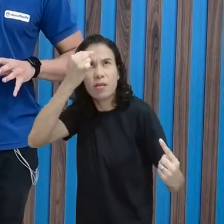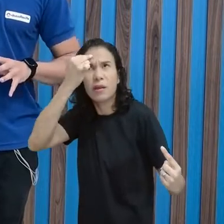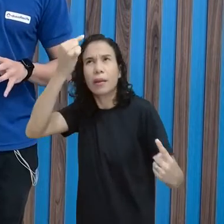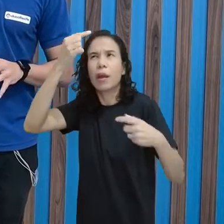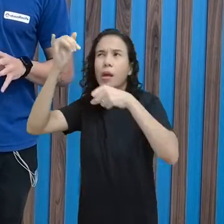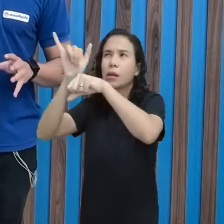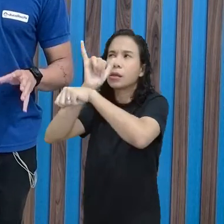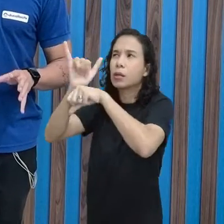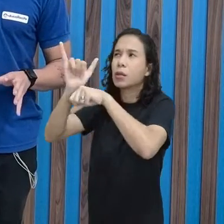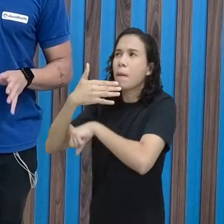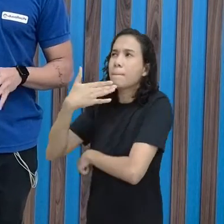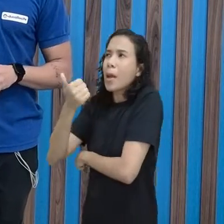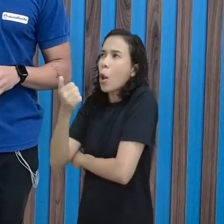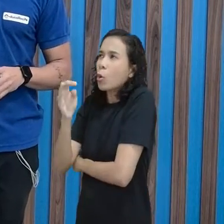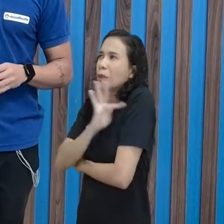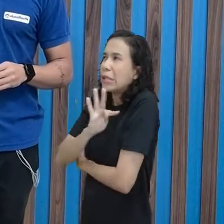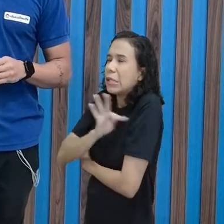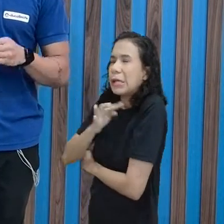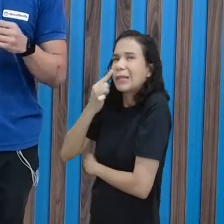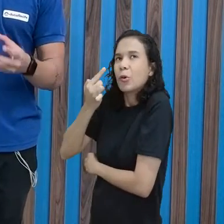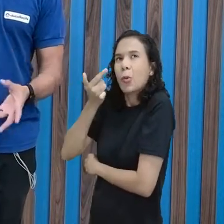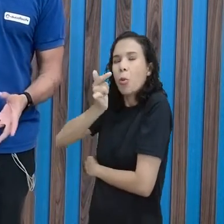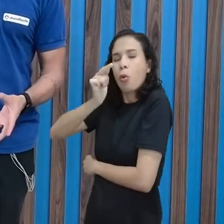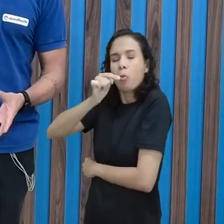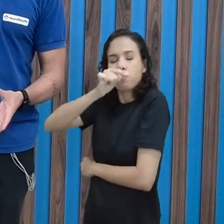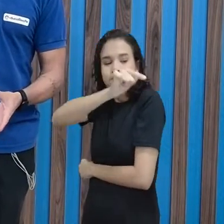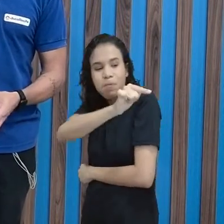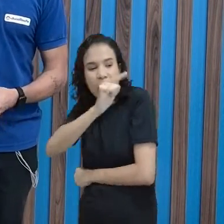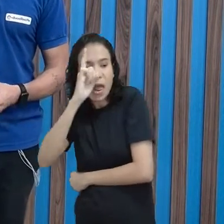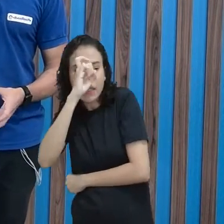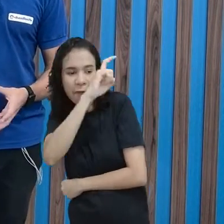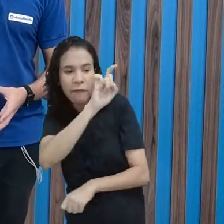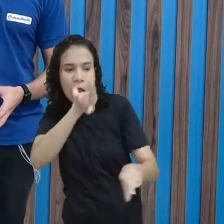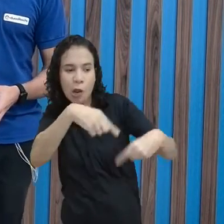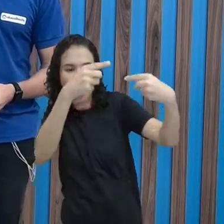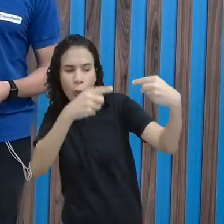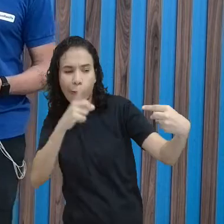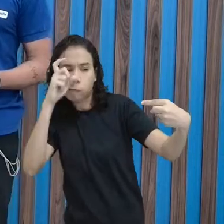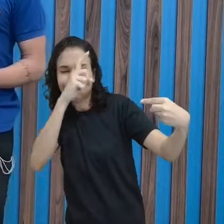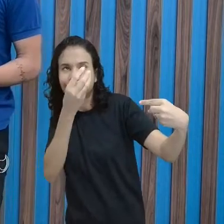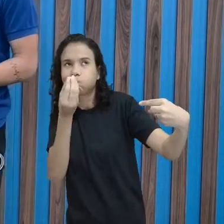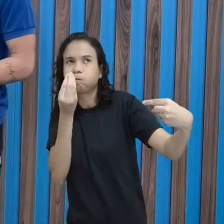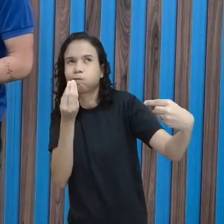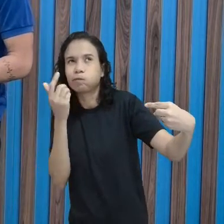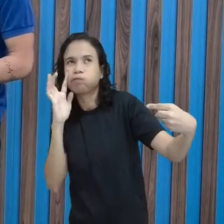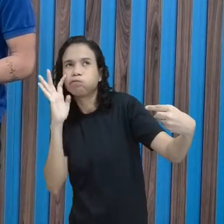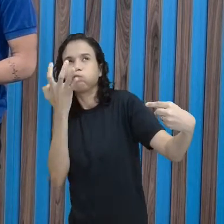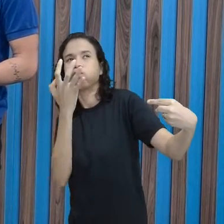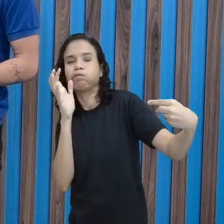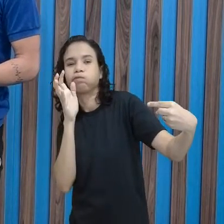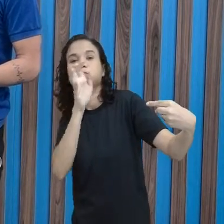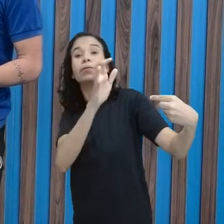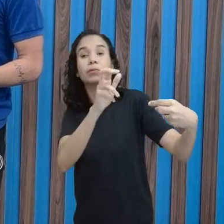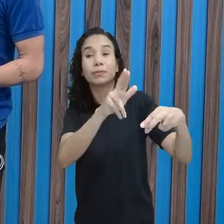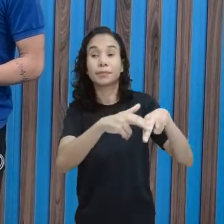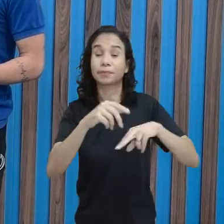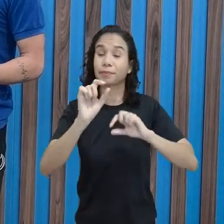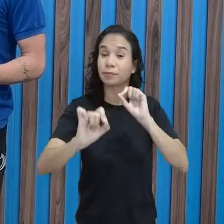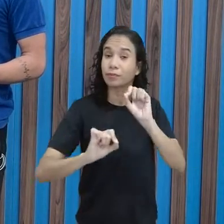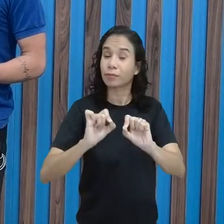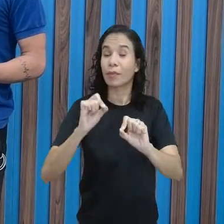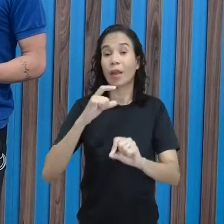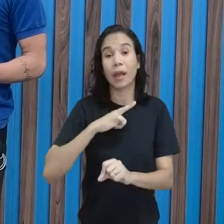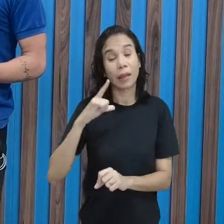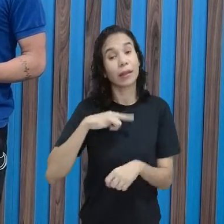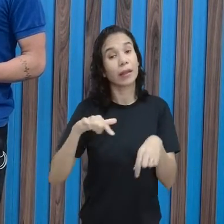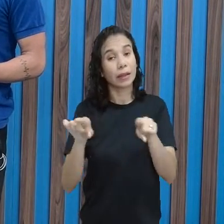e melhorar a minha técnica pra dificultar a vida deles, nesse sentido, né? Então, tem